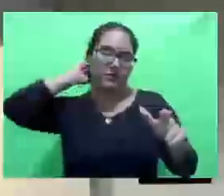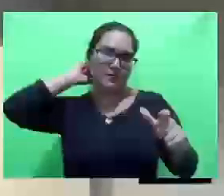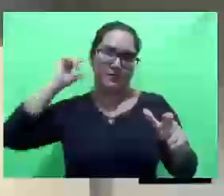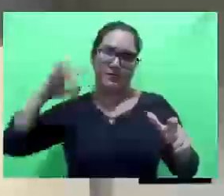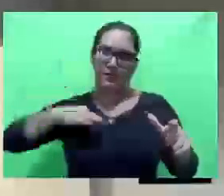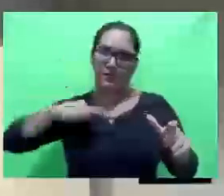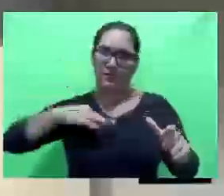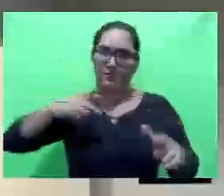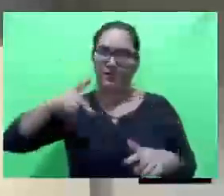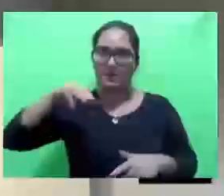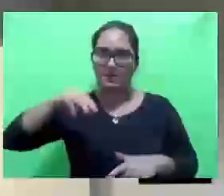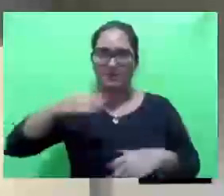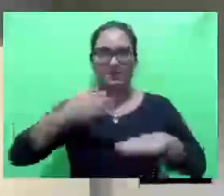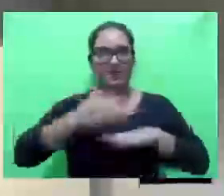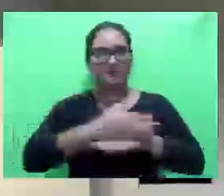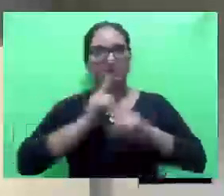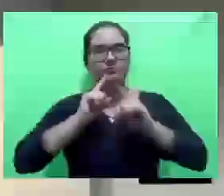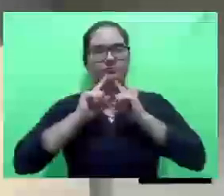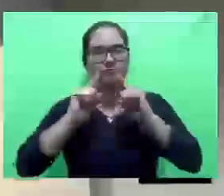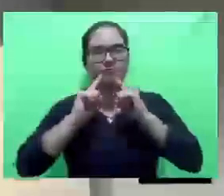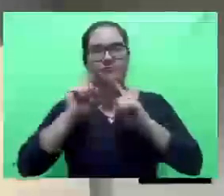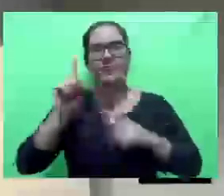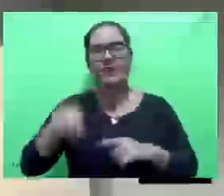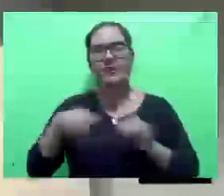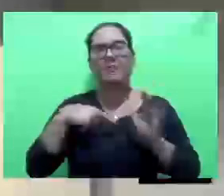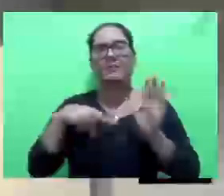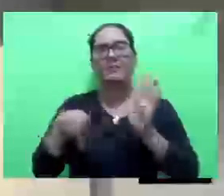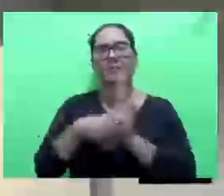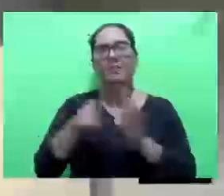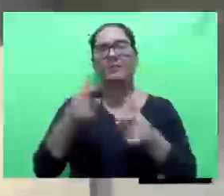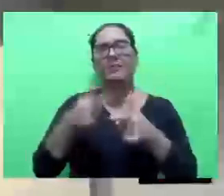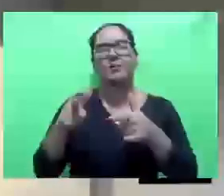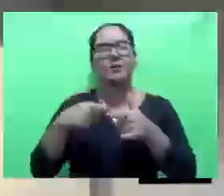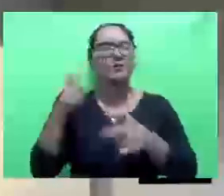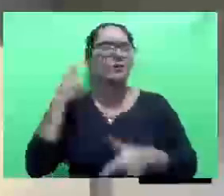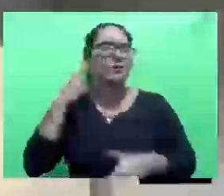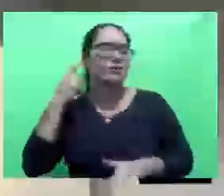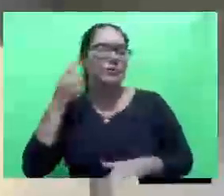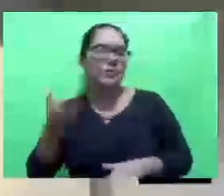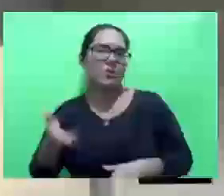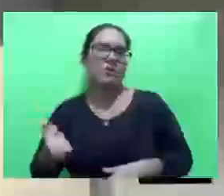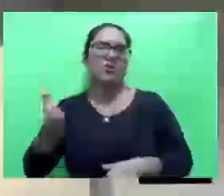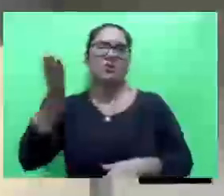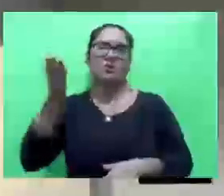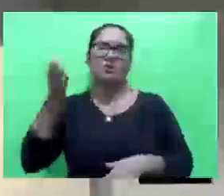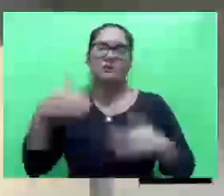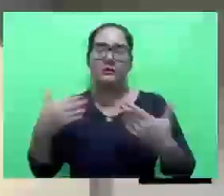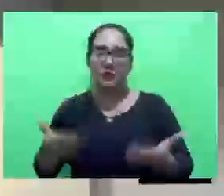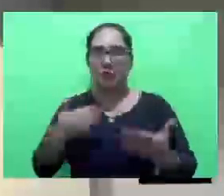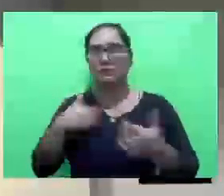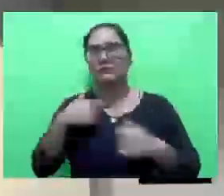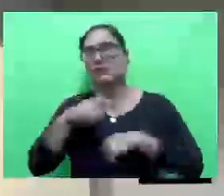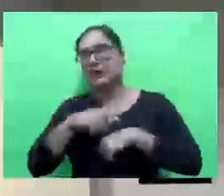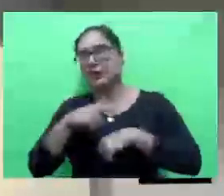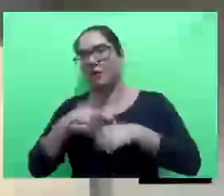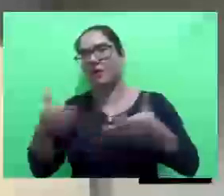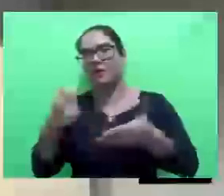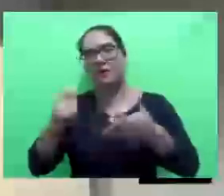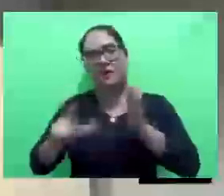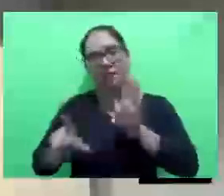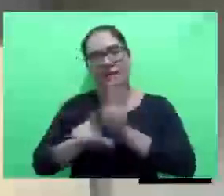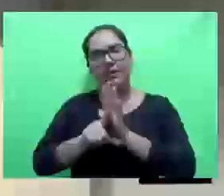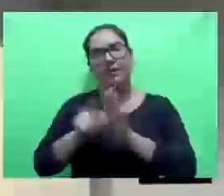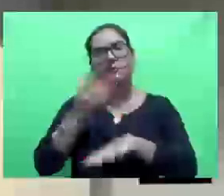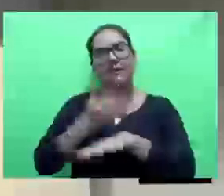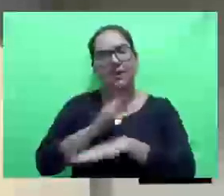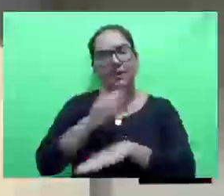atende, as ocorrências, são com efeito, são problemas de som alto, então, acho que está na hora de botar essa lei em prática e começar